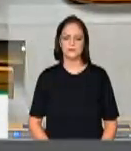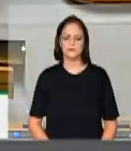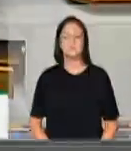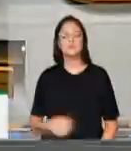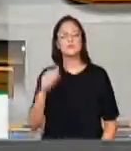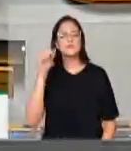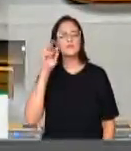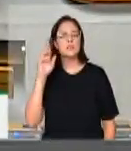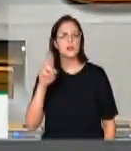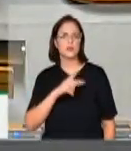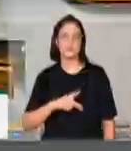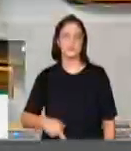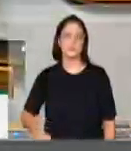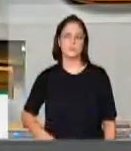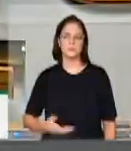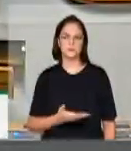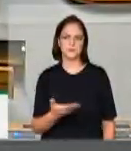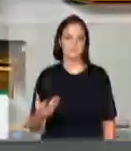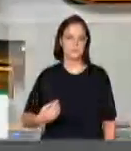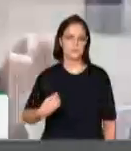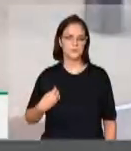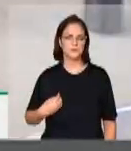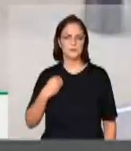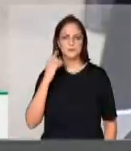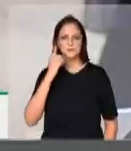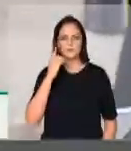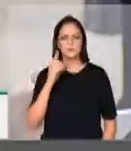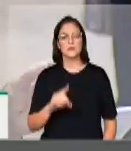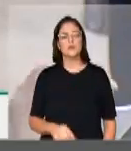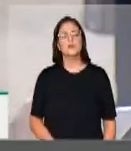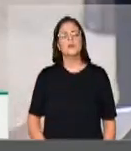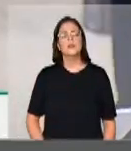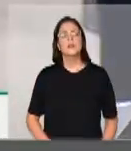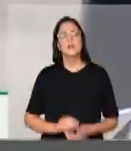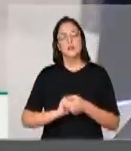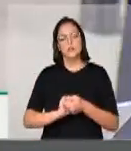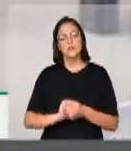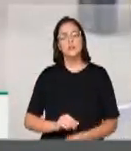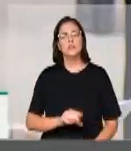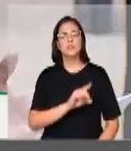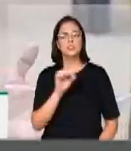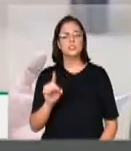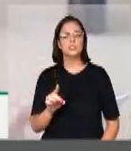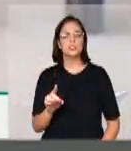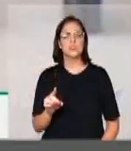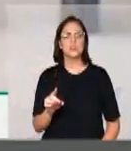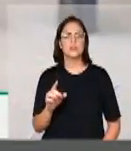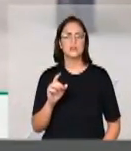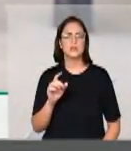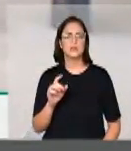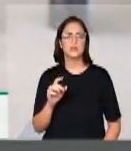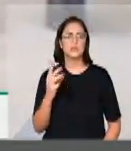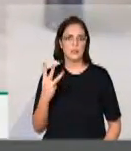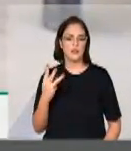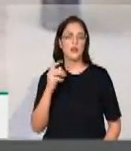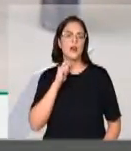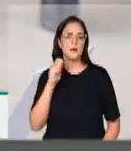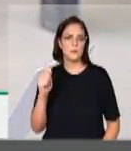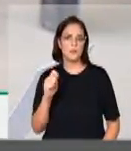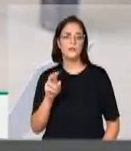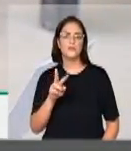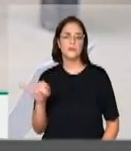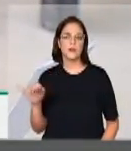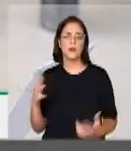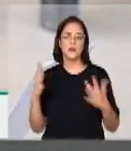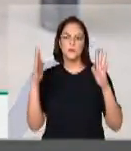Senhora Presidente, senhoras e senhores deputados, entre os dias 3 de abril, durante essa semana, nós estamos comemorando os